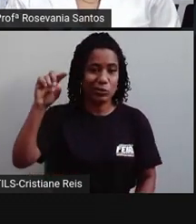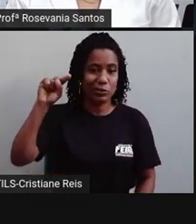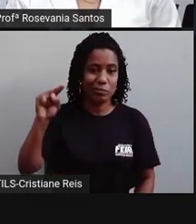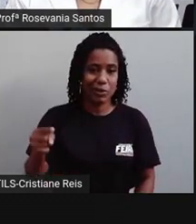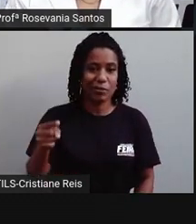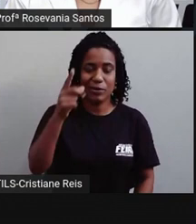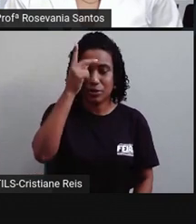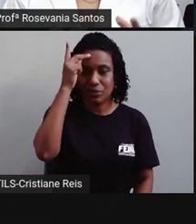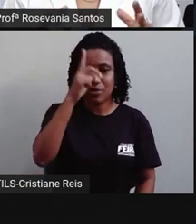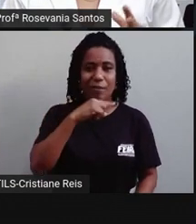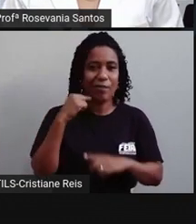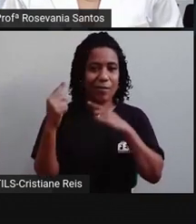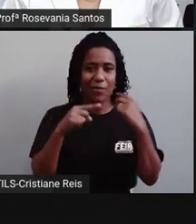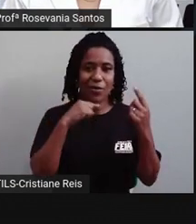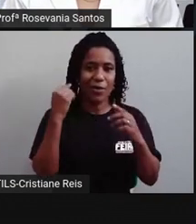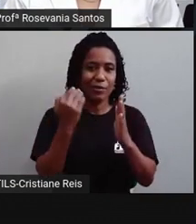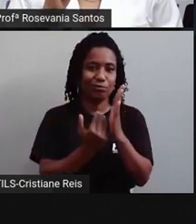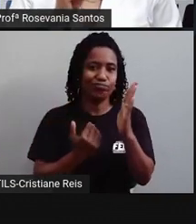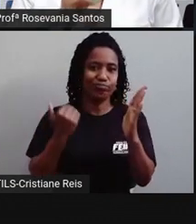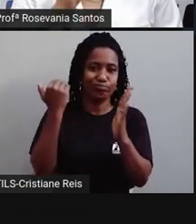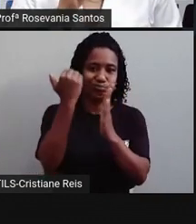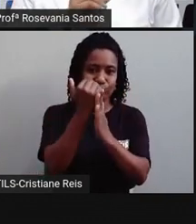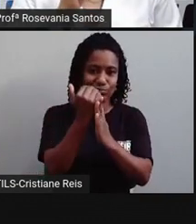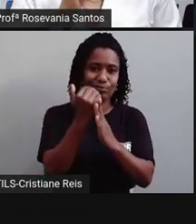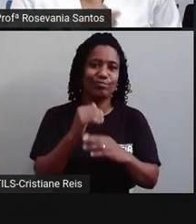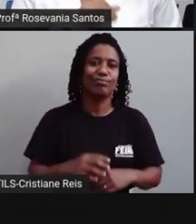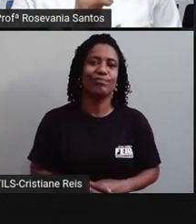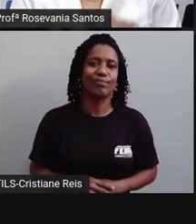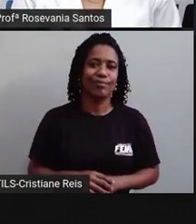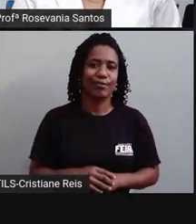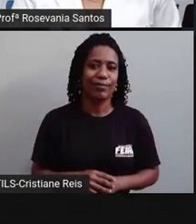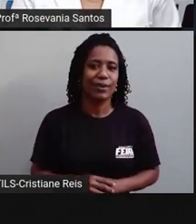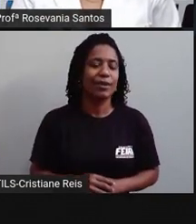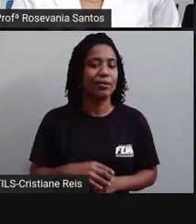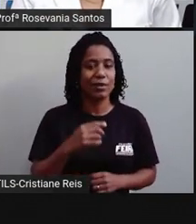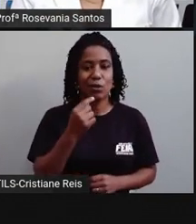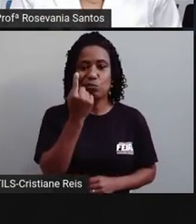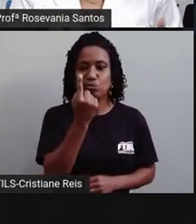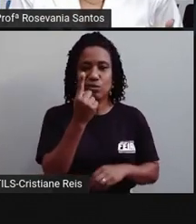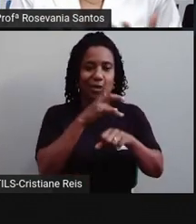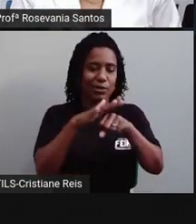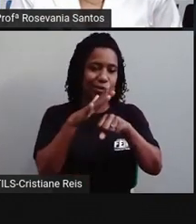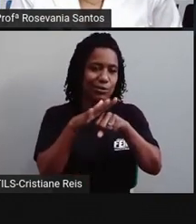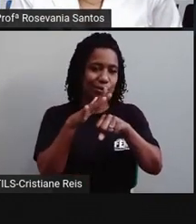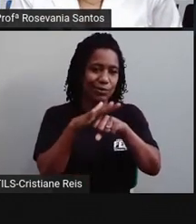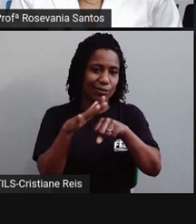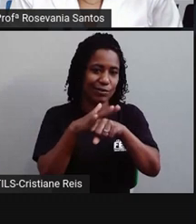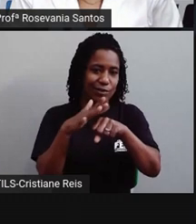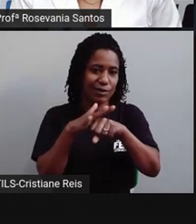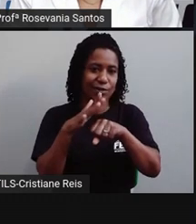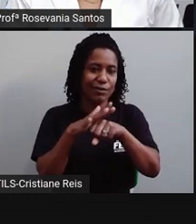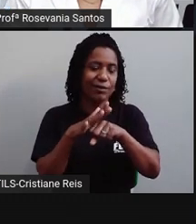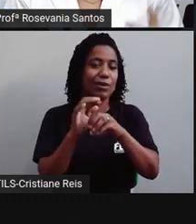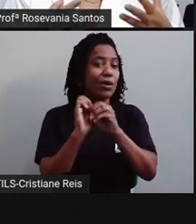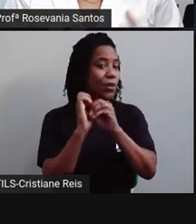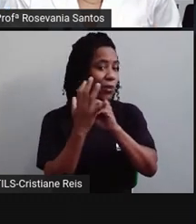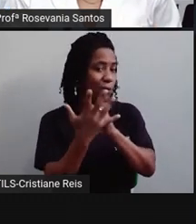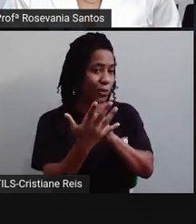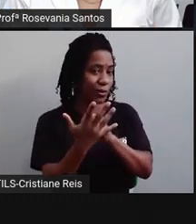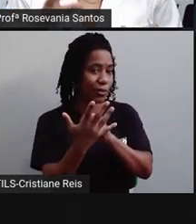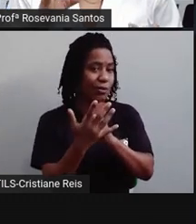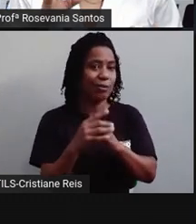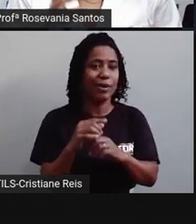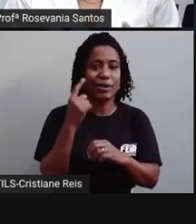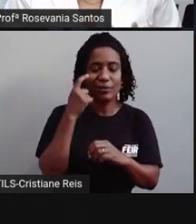gente, morrendo. E isso, uma única doença que no caso é a COVID-19. Mas nós